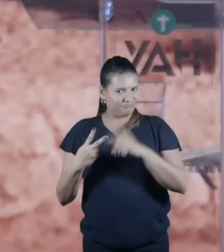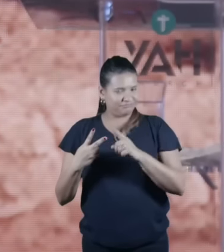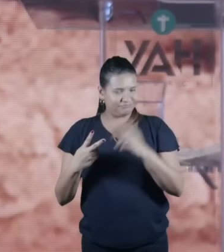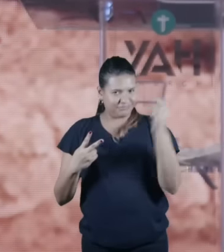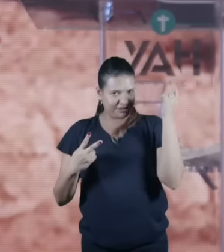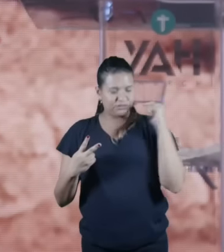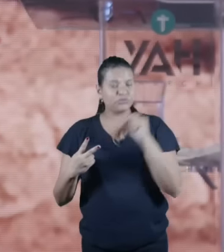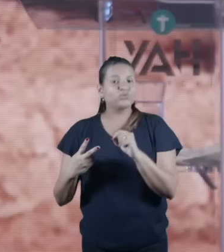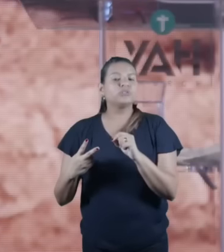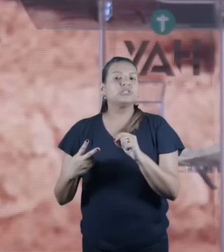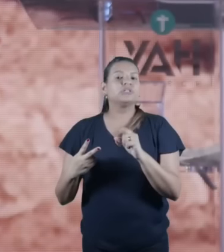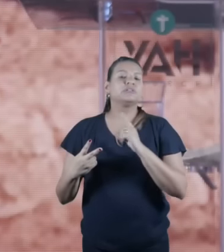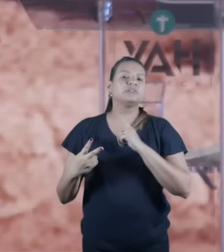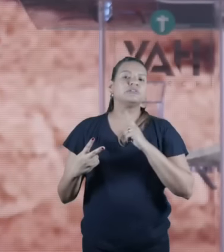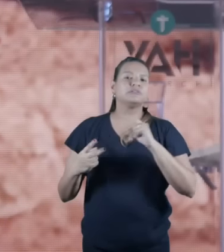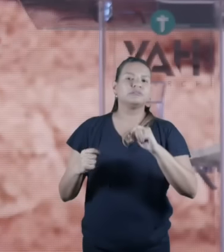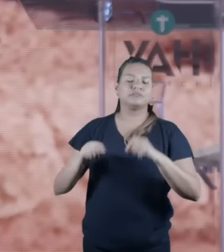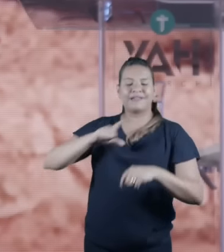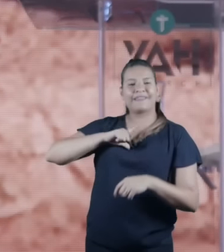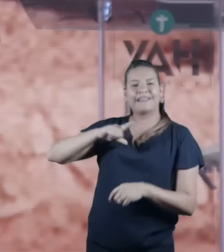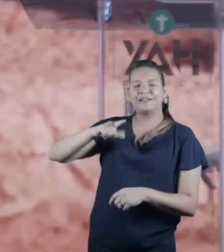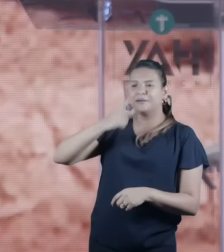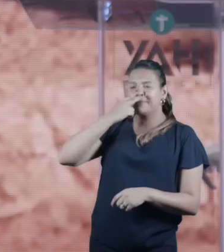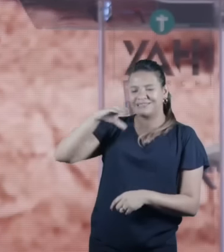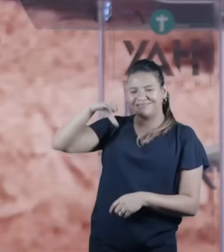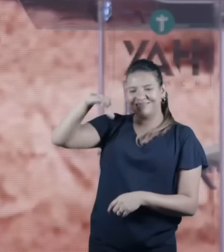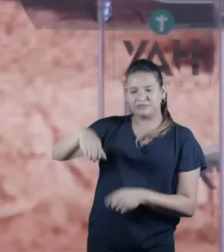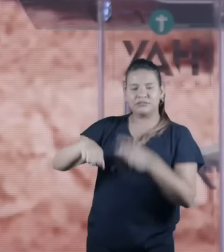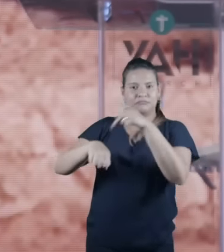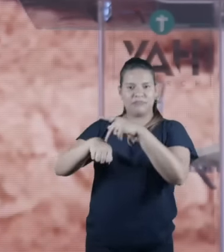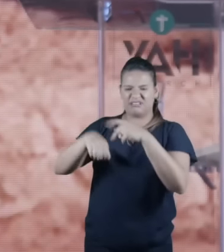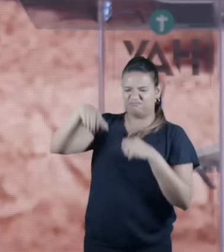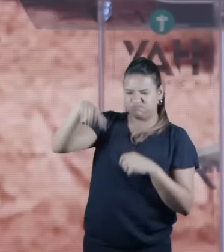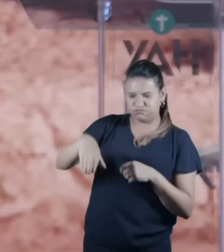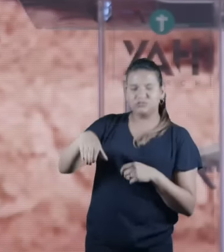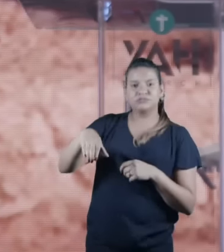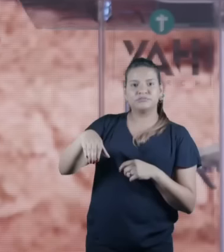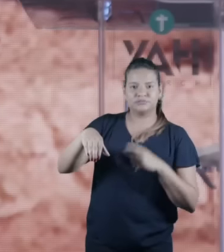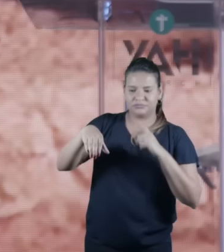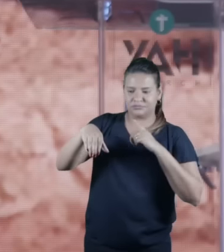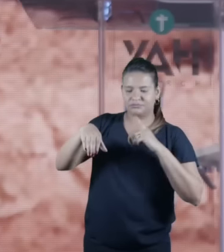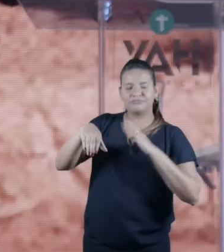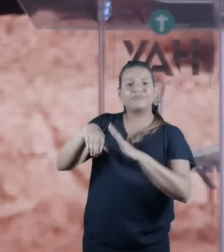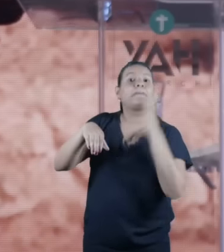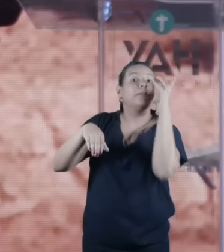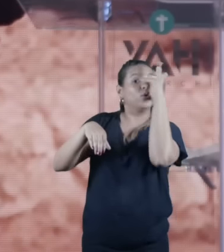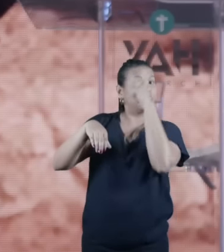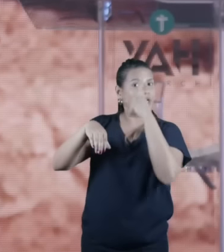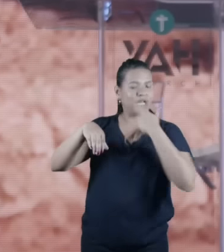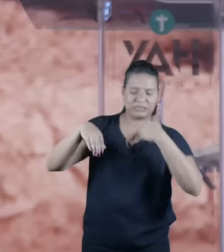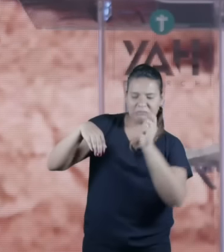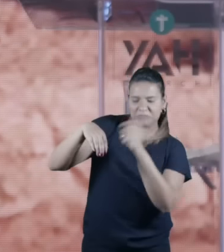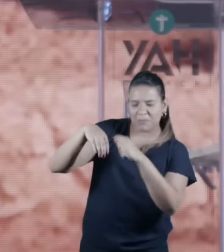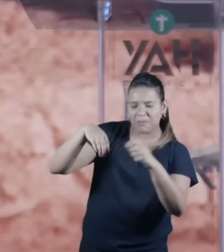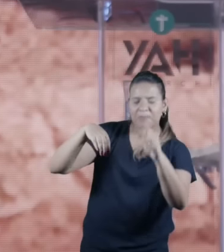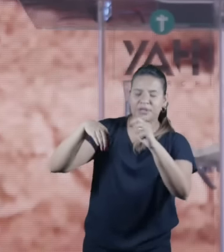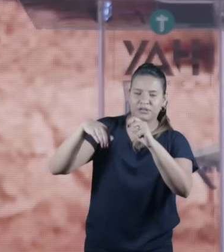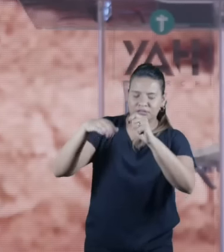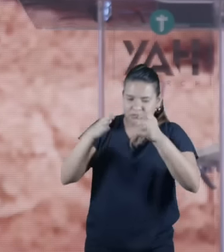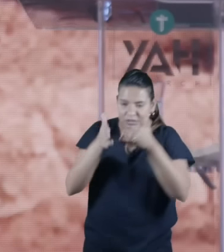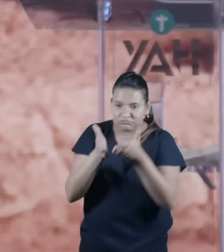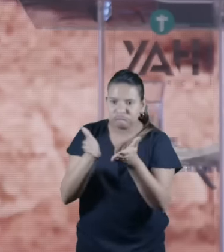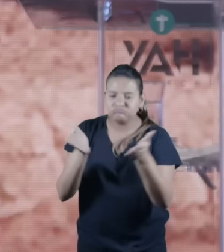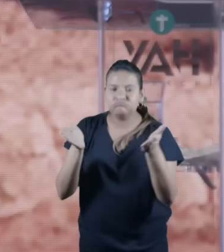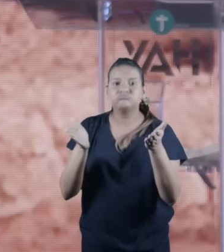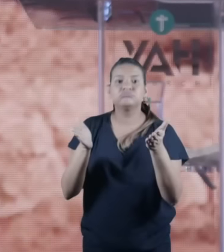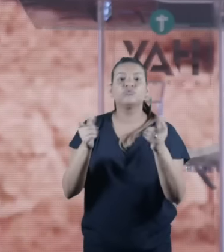é se fazia uma caverna normalmente cavada na rocha e se fazia um espaço bonito e se colocava o corpo da